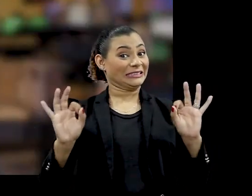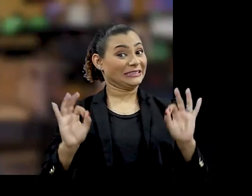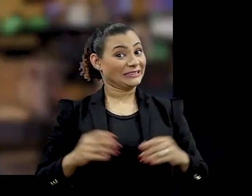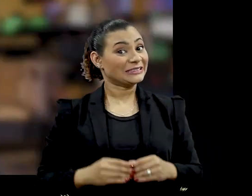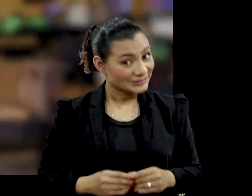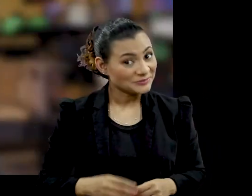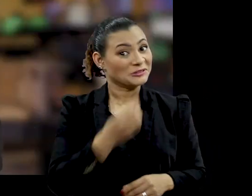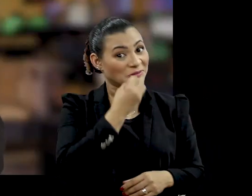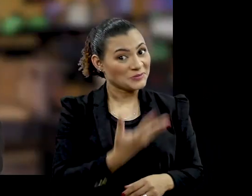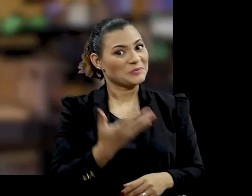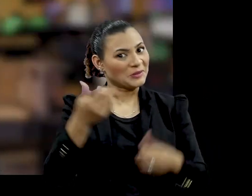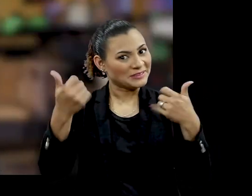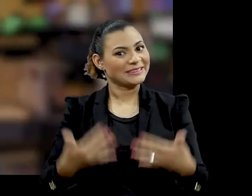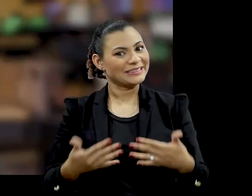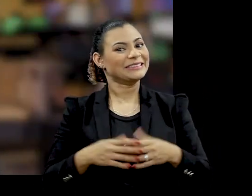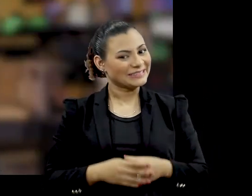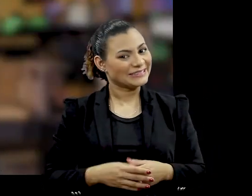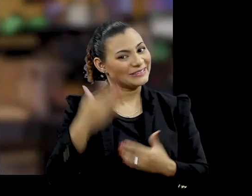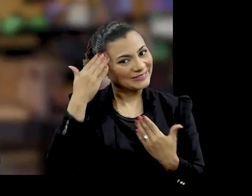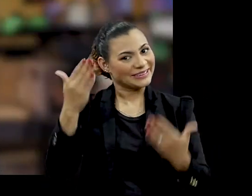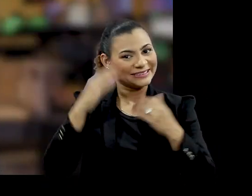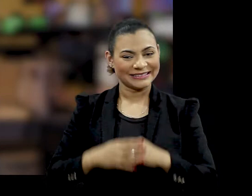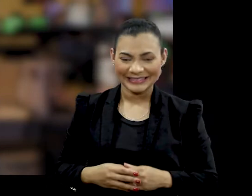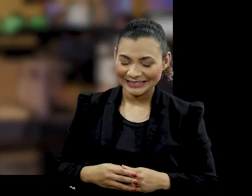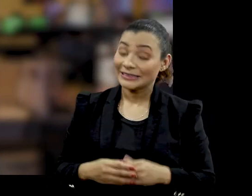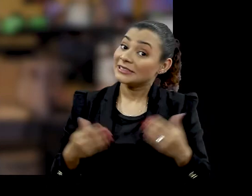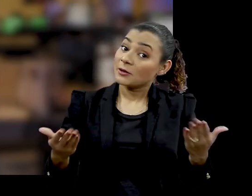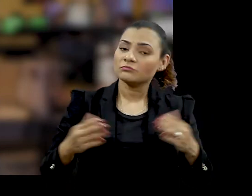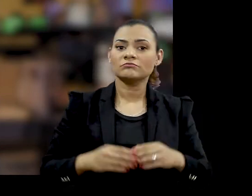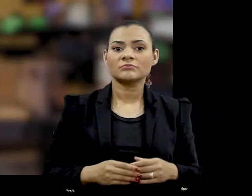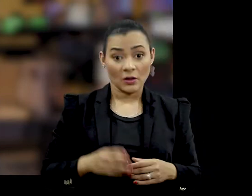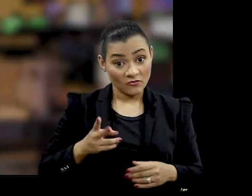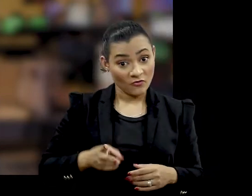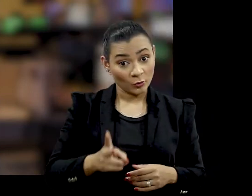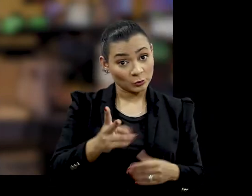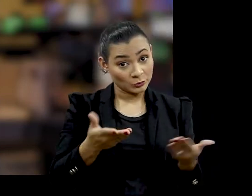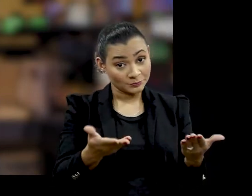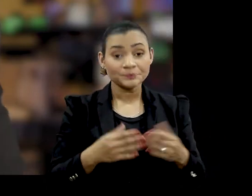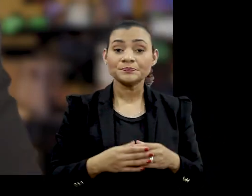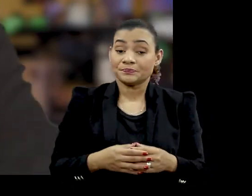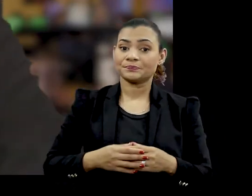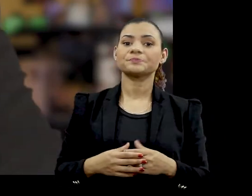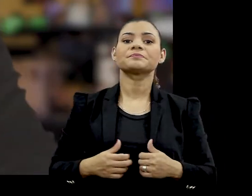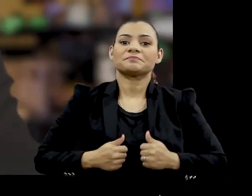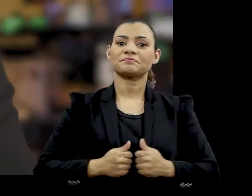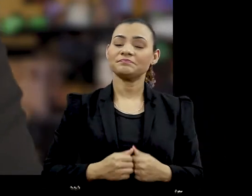Nossa Muito boa a sua explicação Muito obrigado Bom Deixa eu continuar daqui